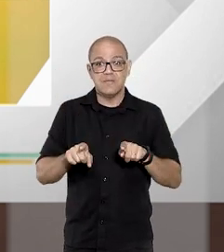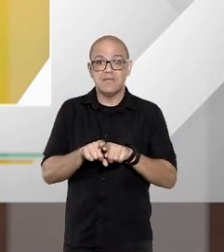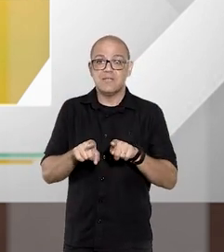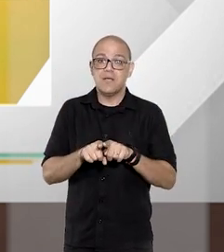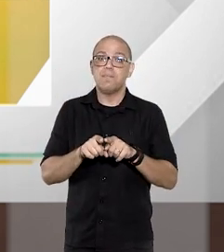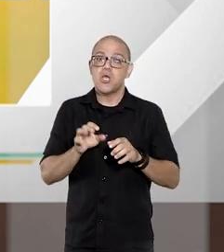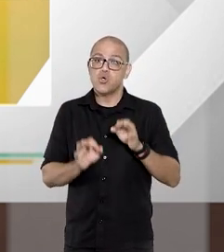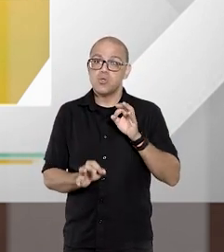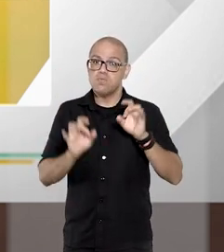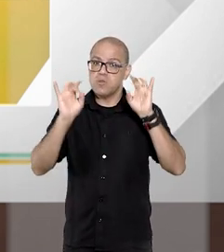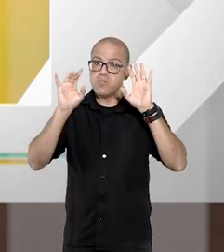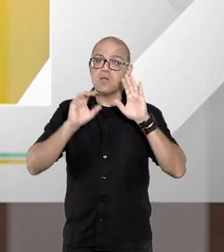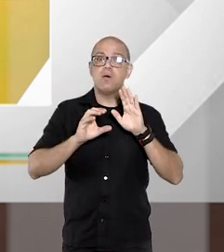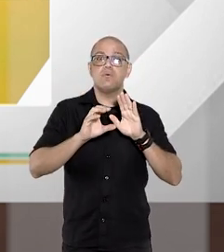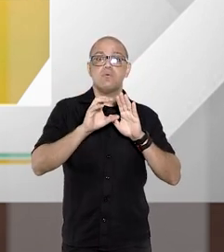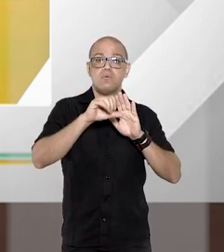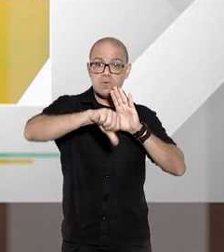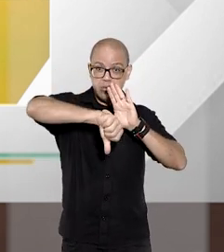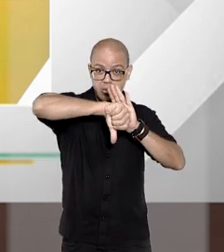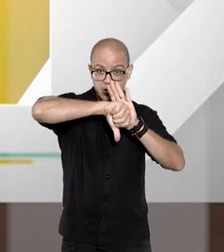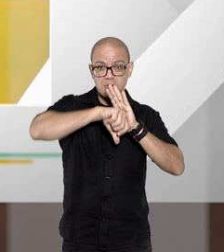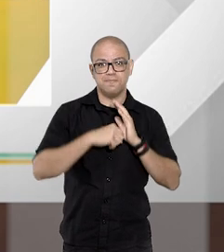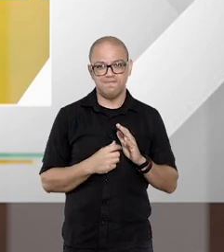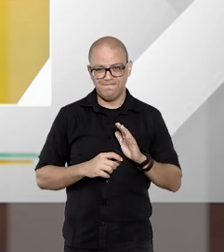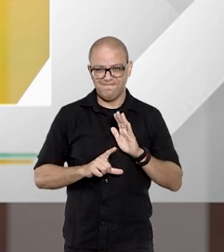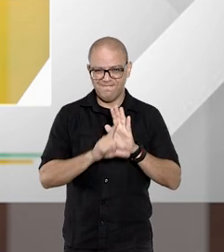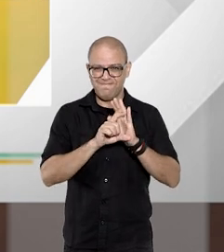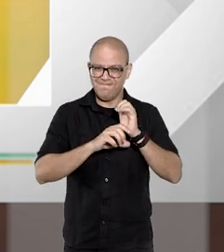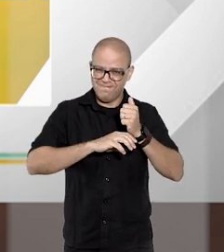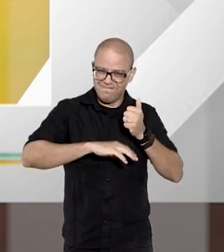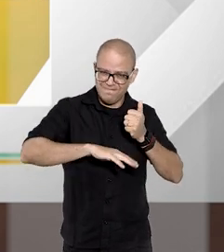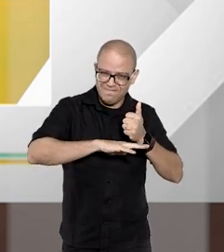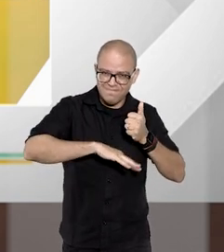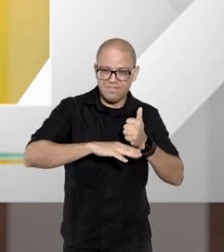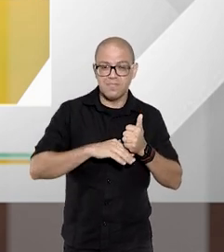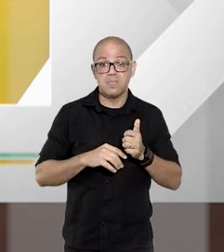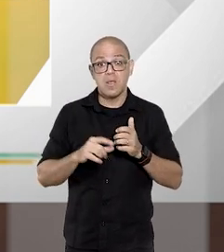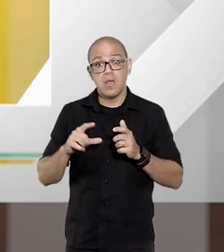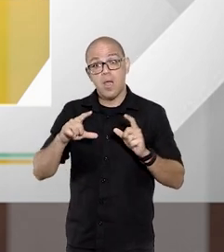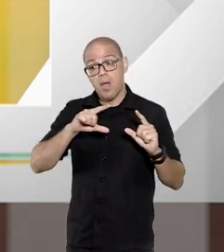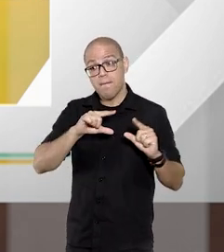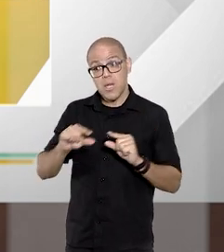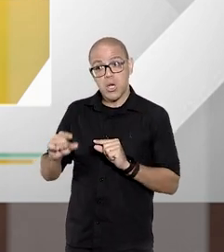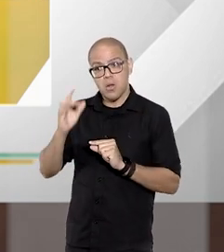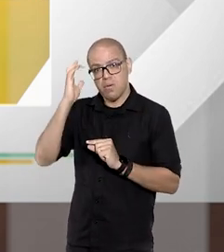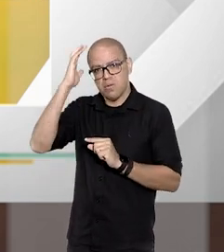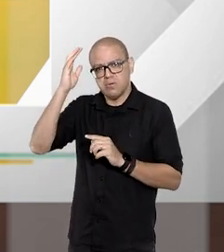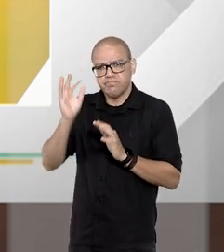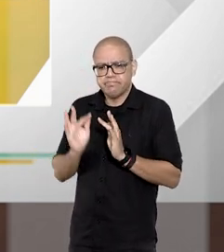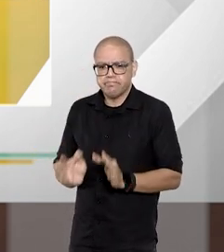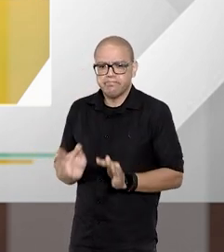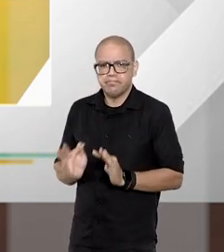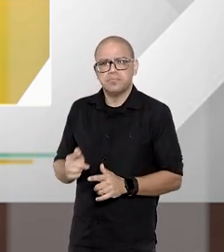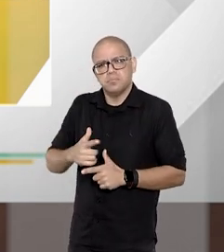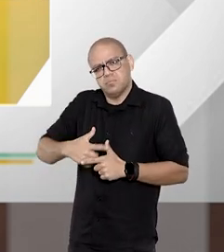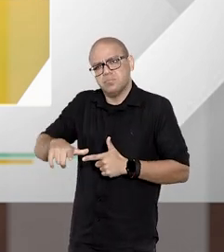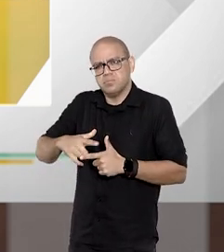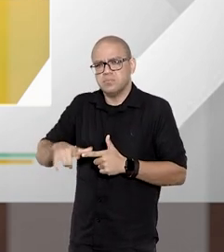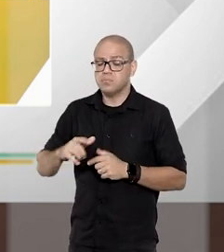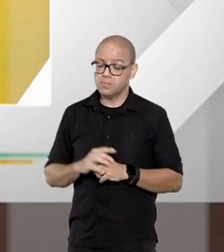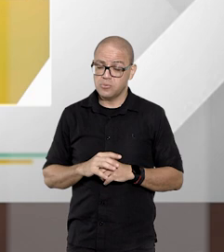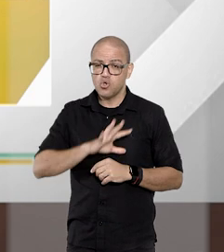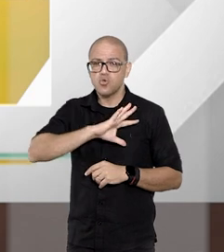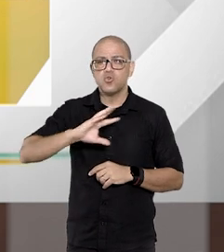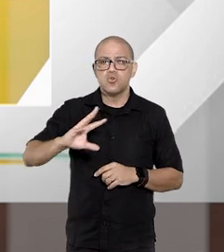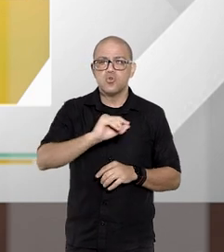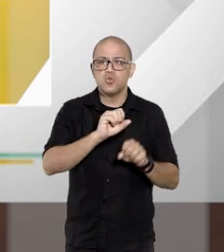Quando a Constituição determinou isso, ela usou uma expressão, menor complexidade. Então, todo o